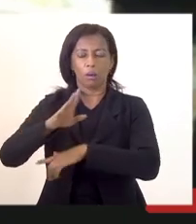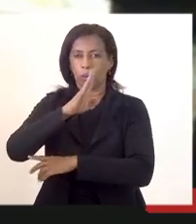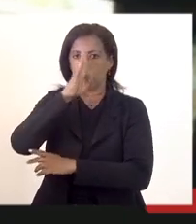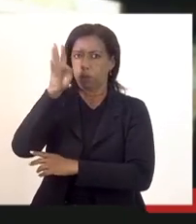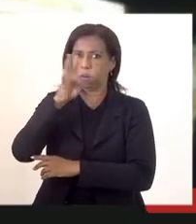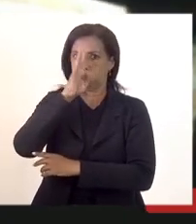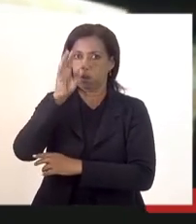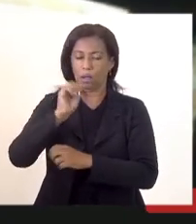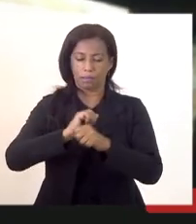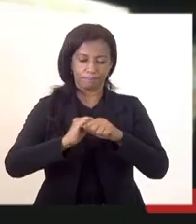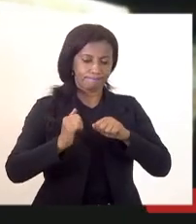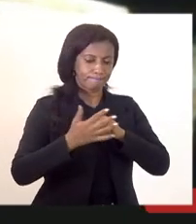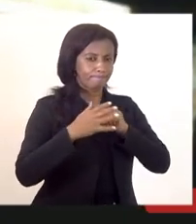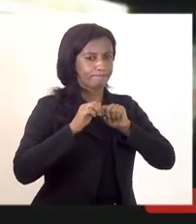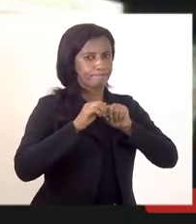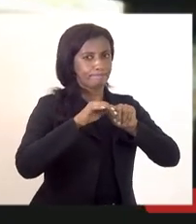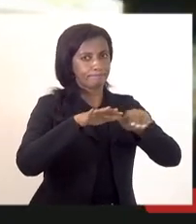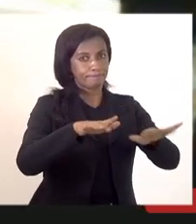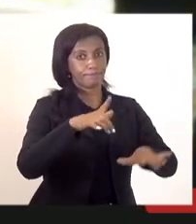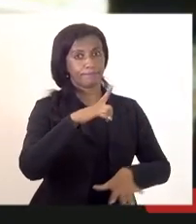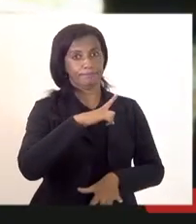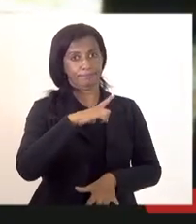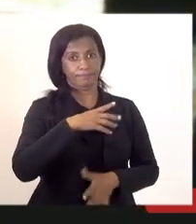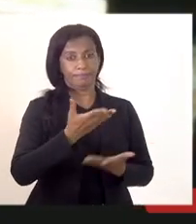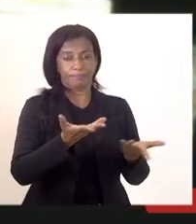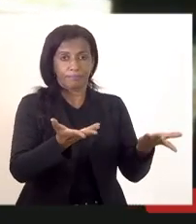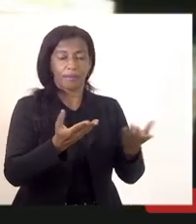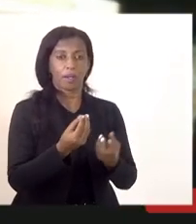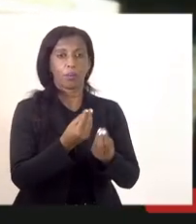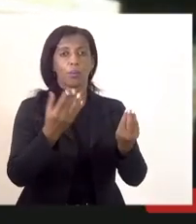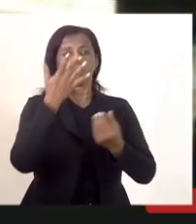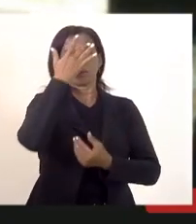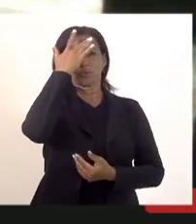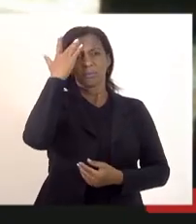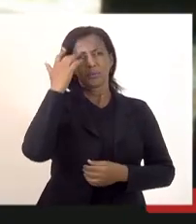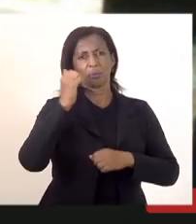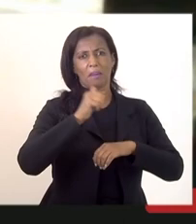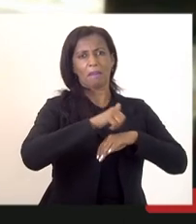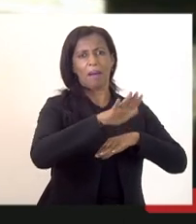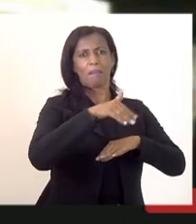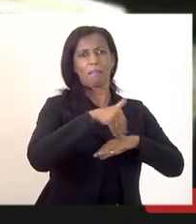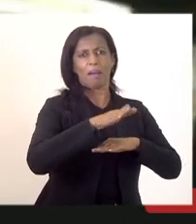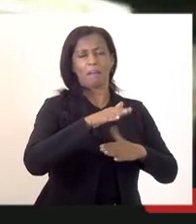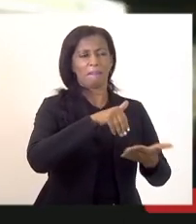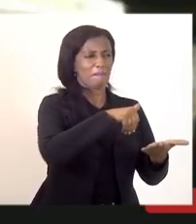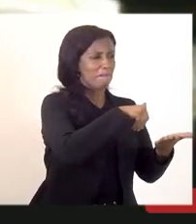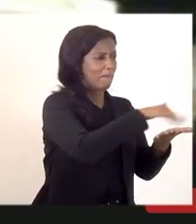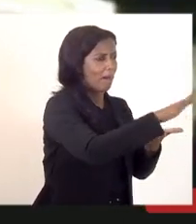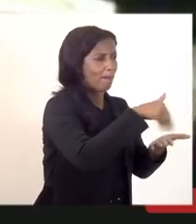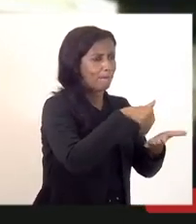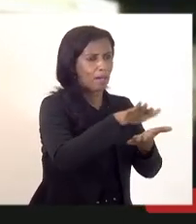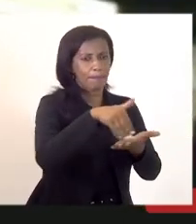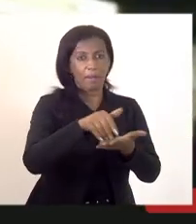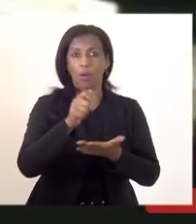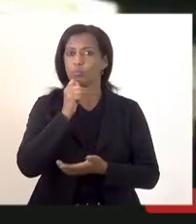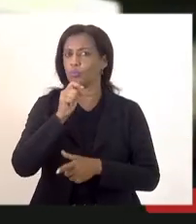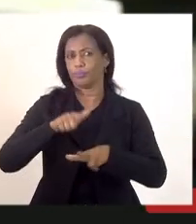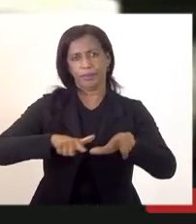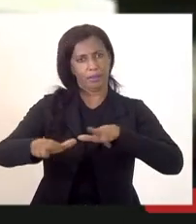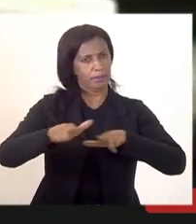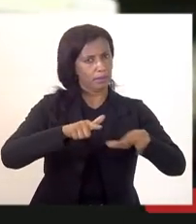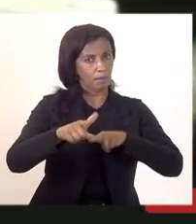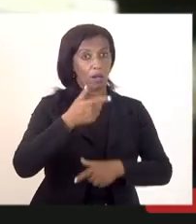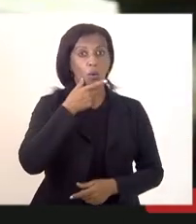pandemia está aí muitas pessoas foram mandadas embora esse foi o argumento ontem do